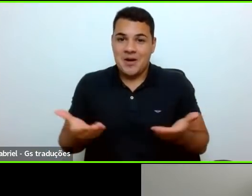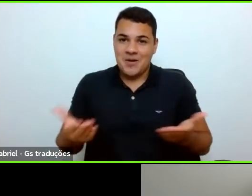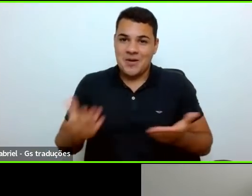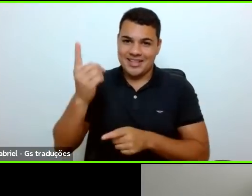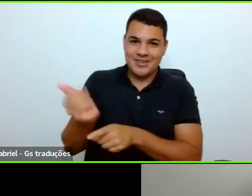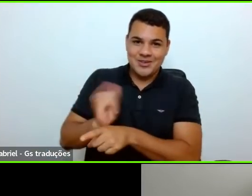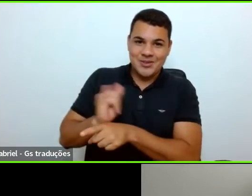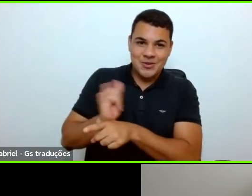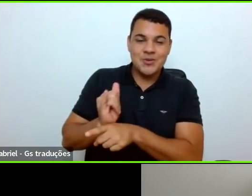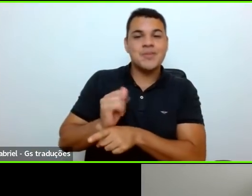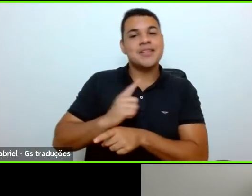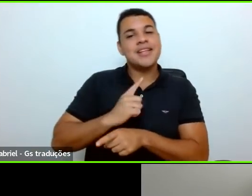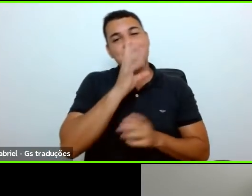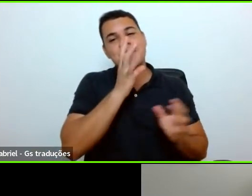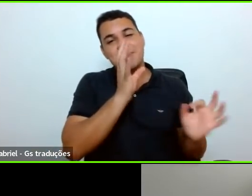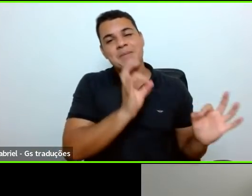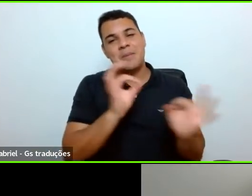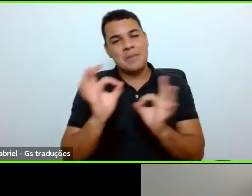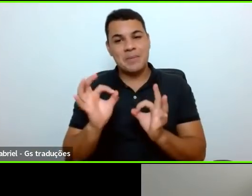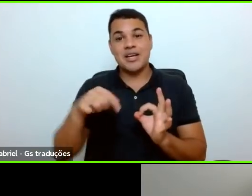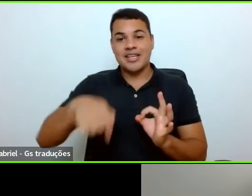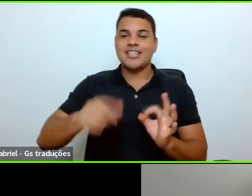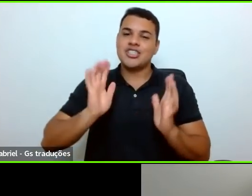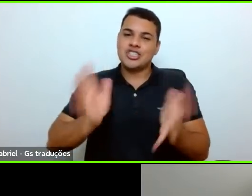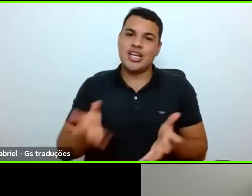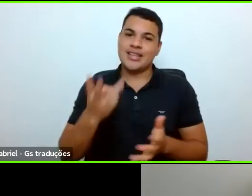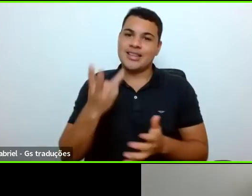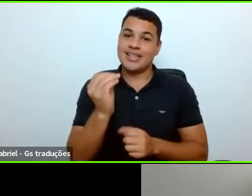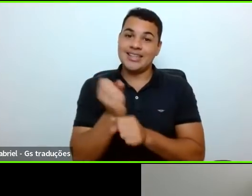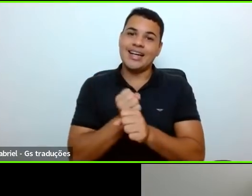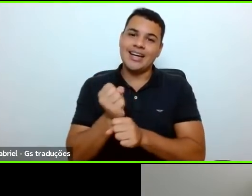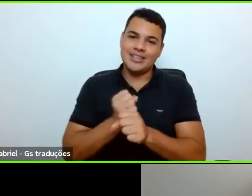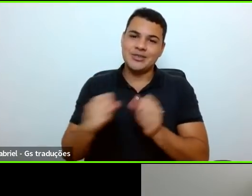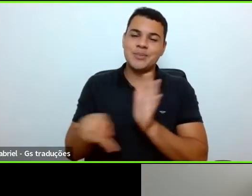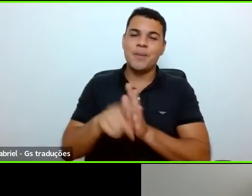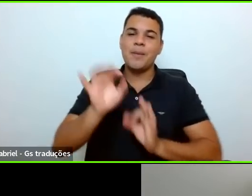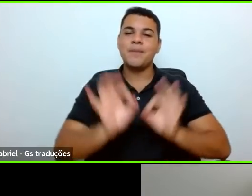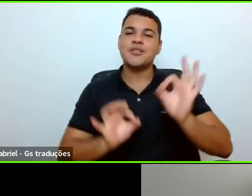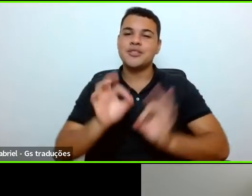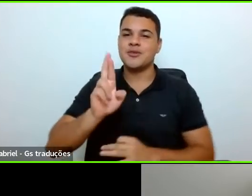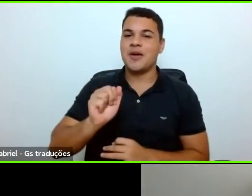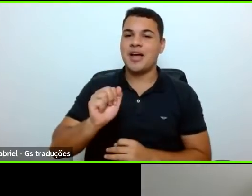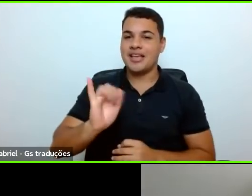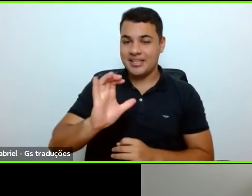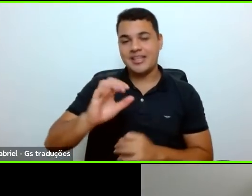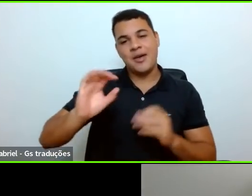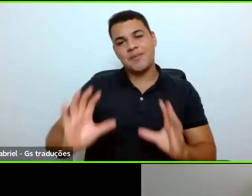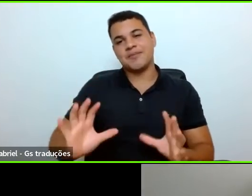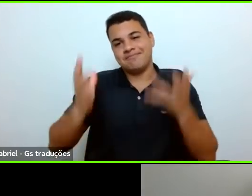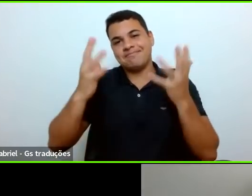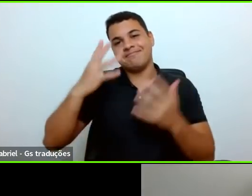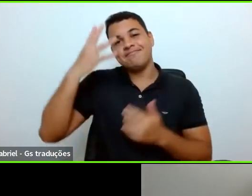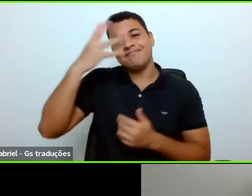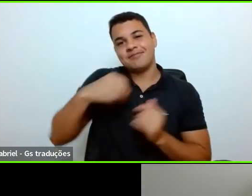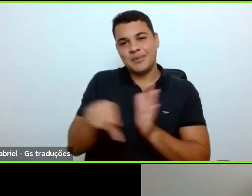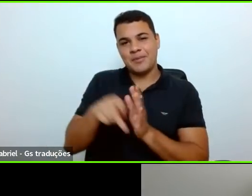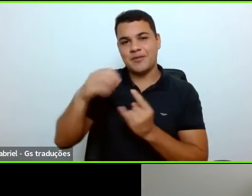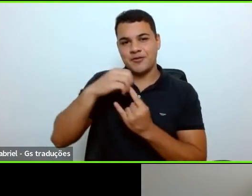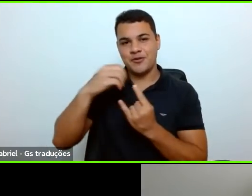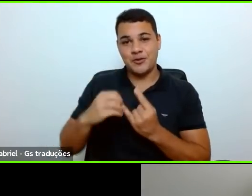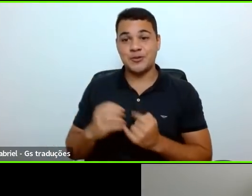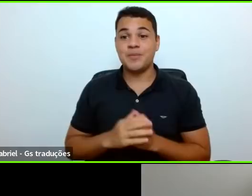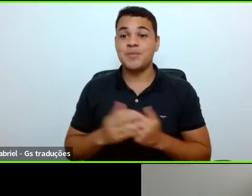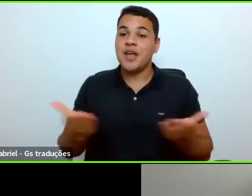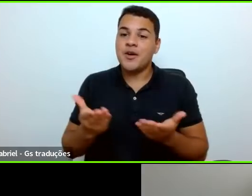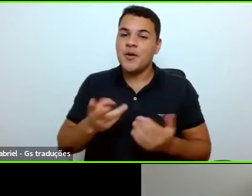prestigiando esses 30 anos de hike, que é um momento tão importante, uma celebração tão bonita para a Fiocruz. E aí a gente dá continuidade